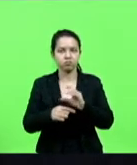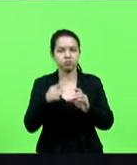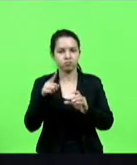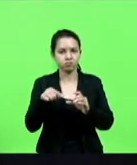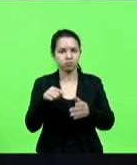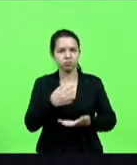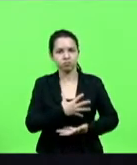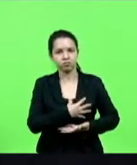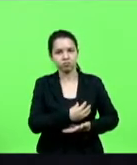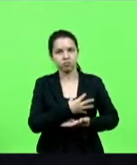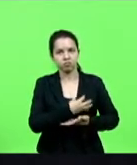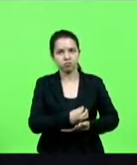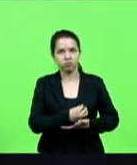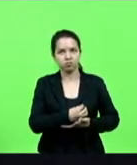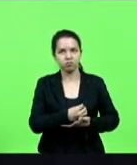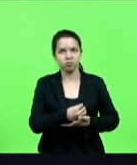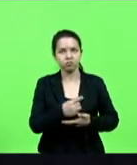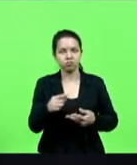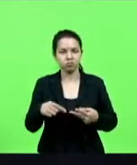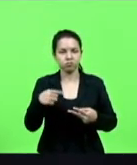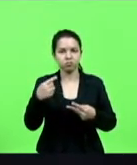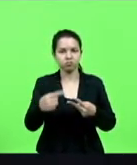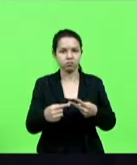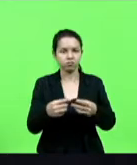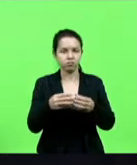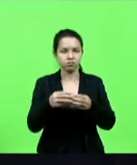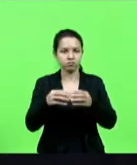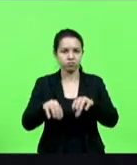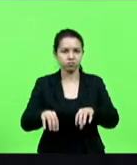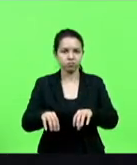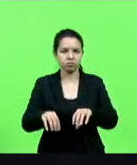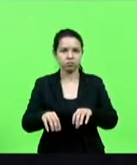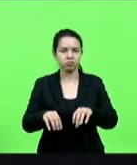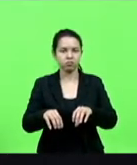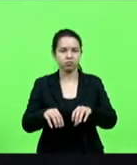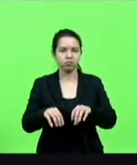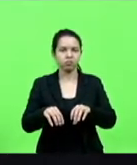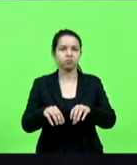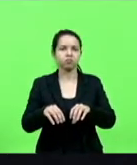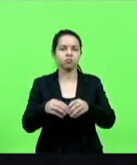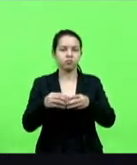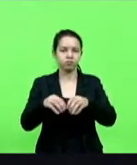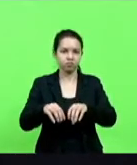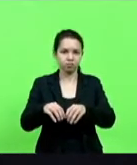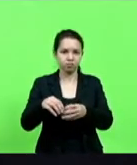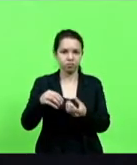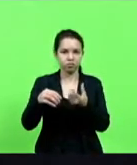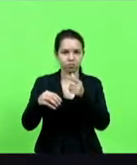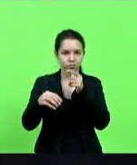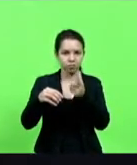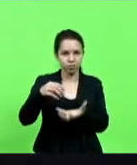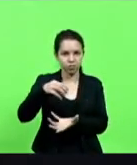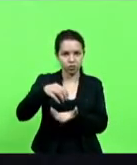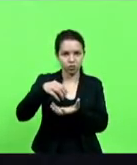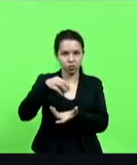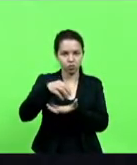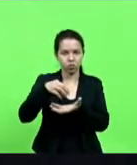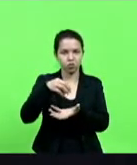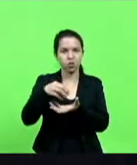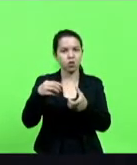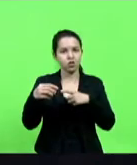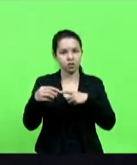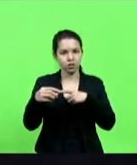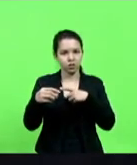Depois, nós temos o ovo cozido, ele tem todas as propriedades, menos a vitamina C.